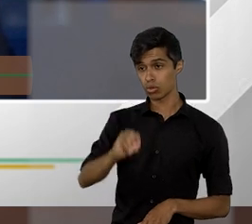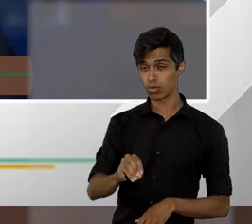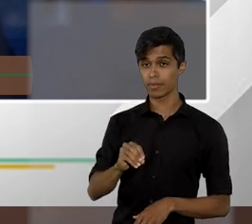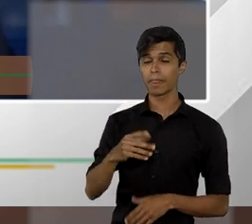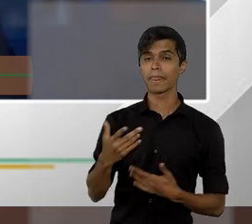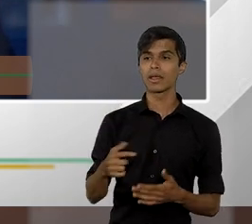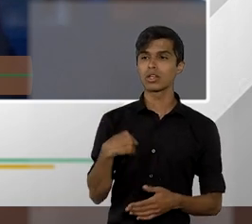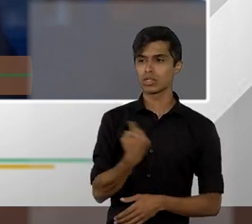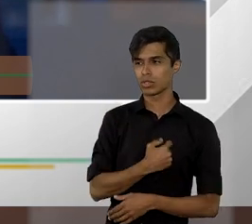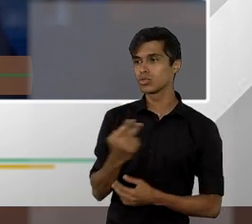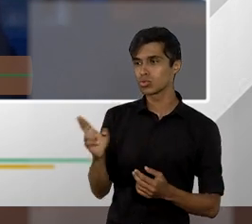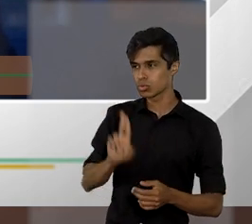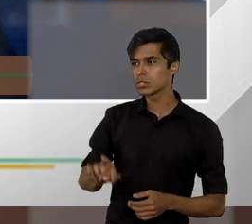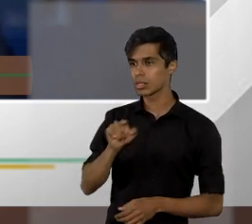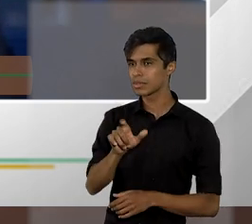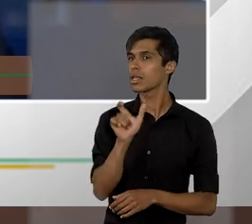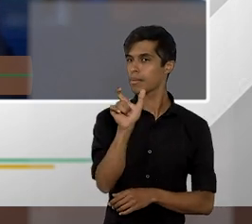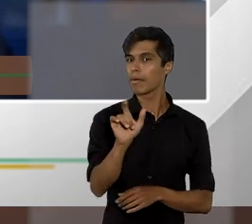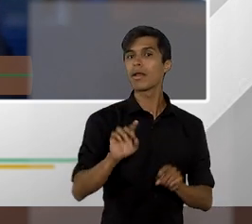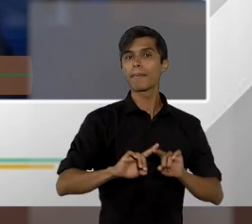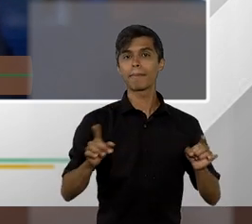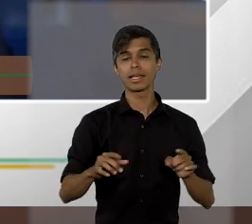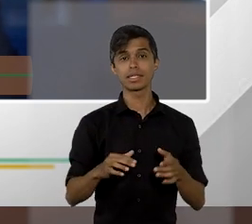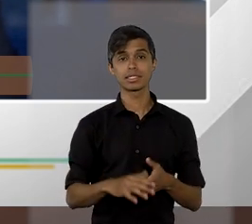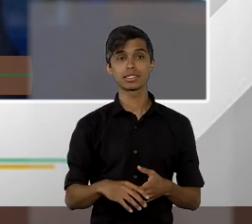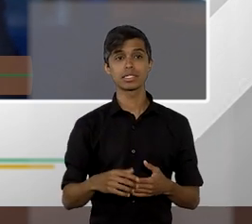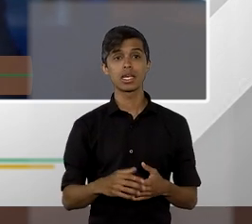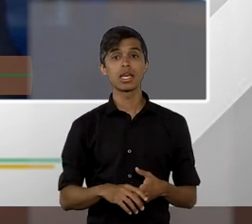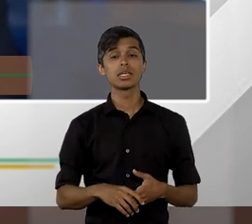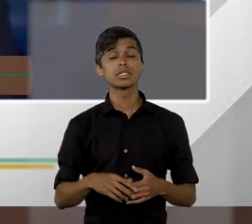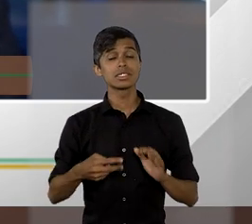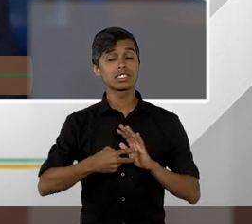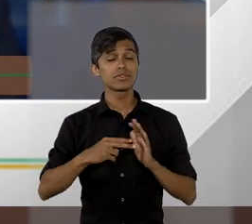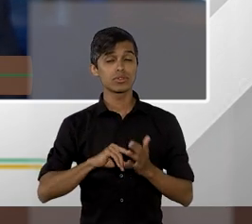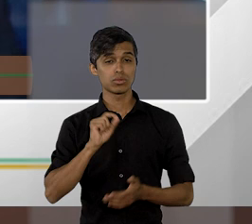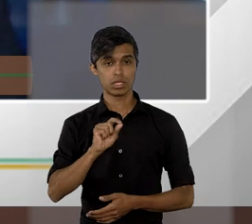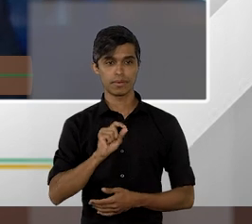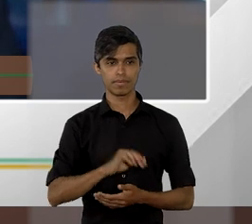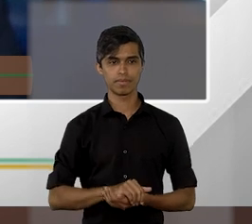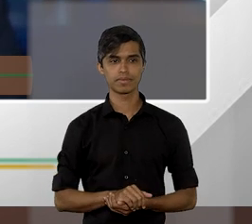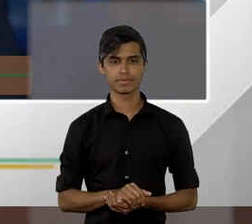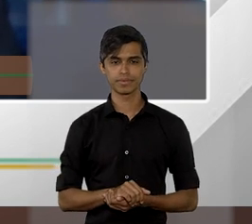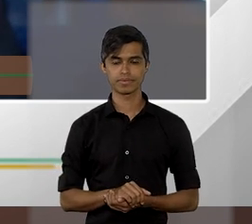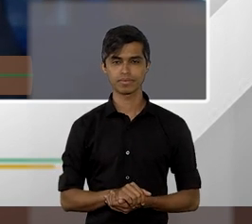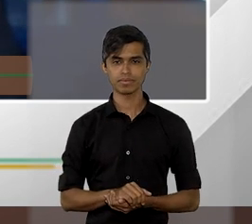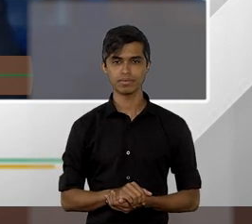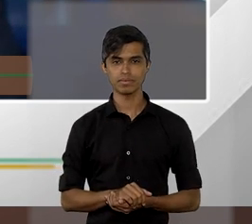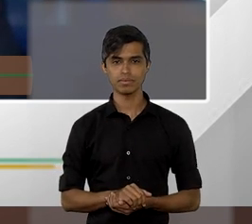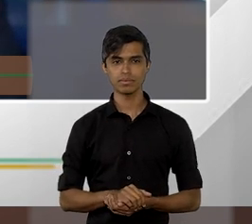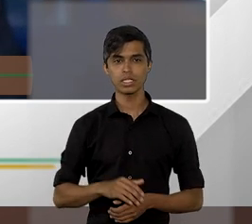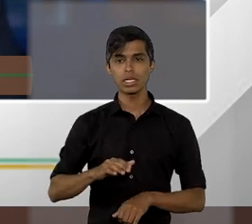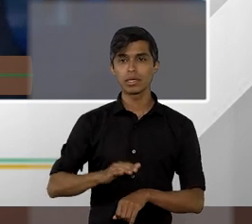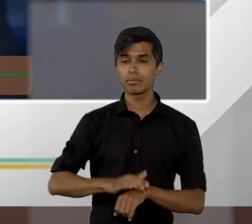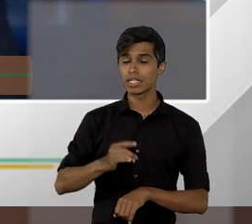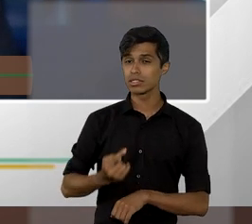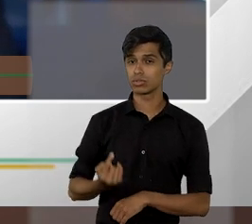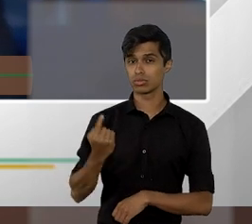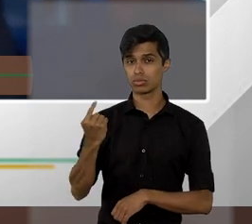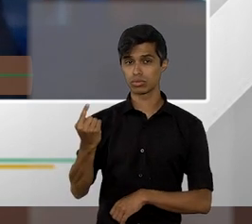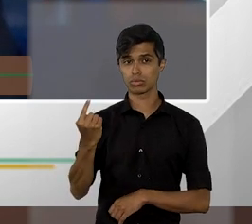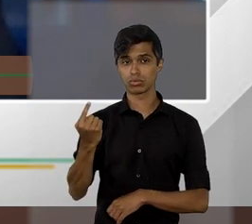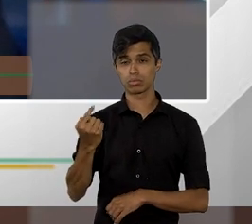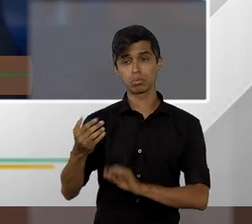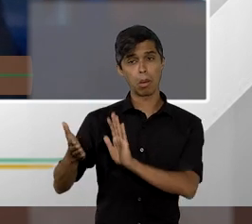consolidou entre nós, na verdade, o requisito da relevância é mais um pressuposto, mais um dentre outros